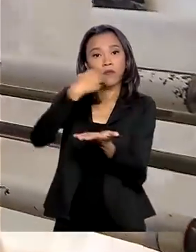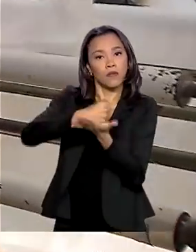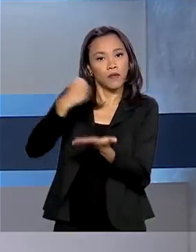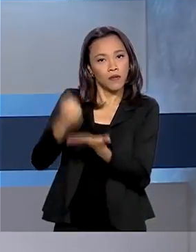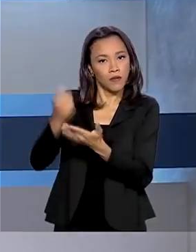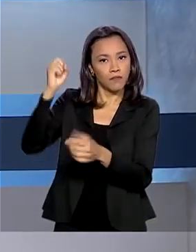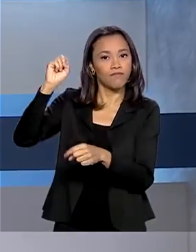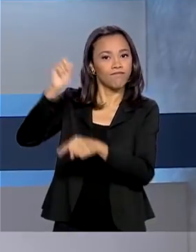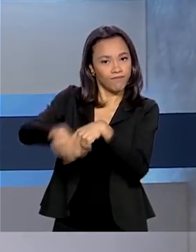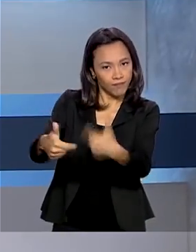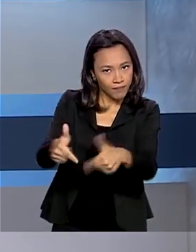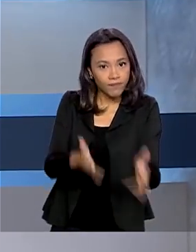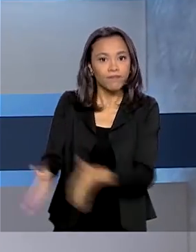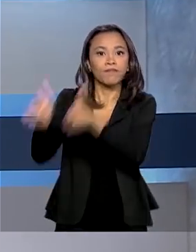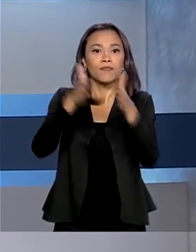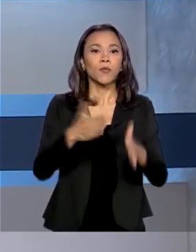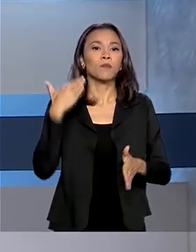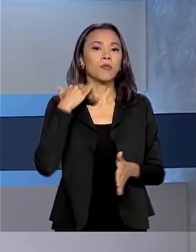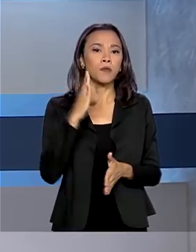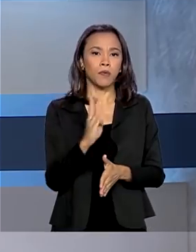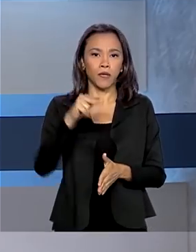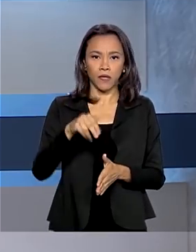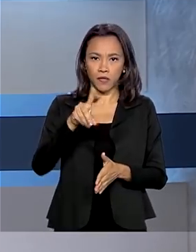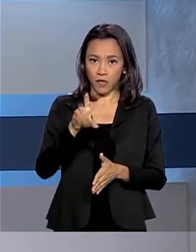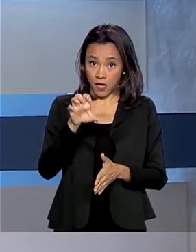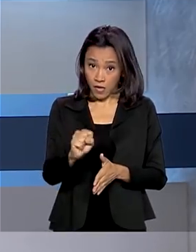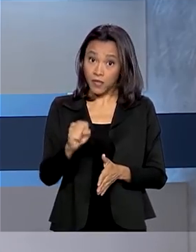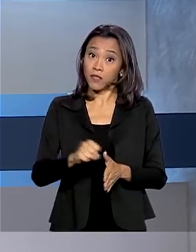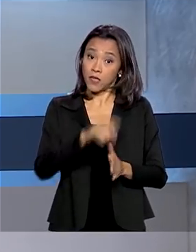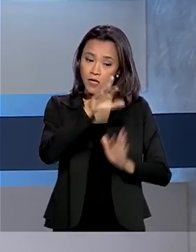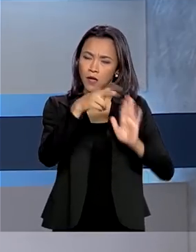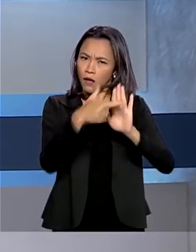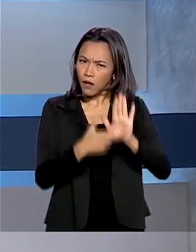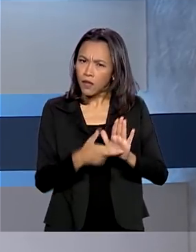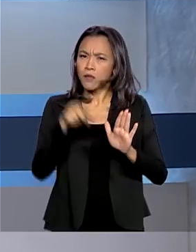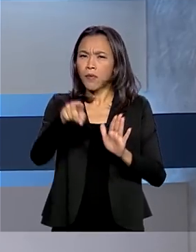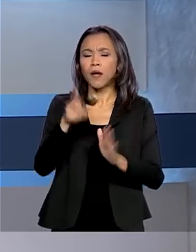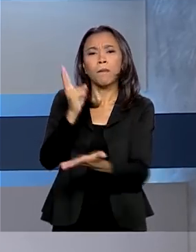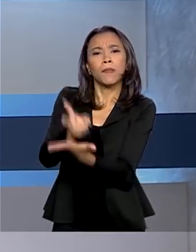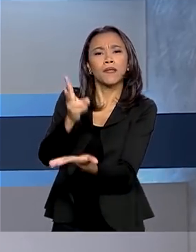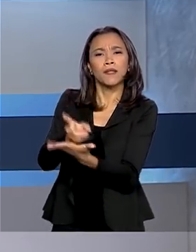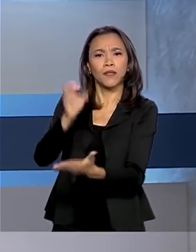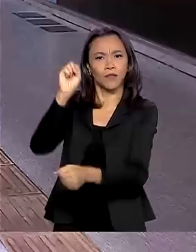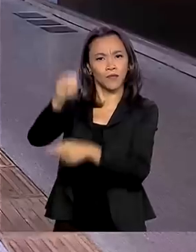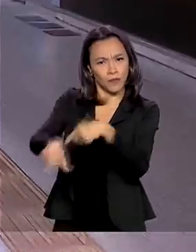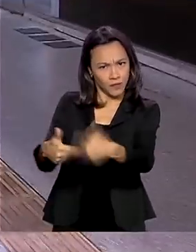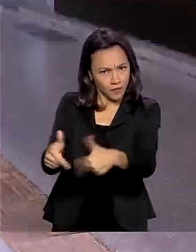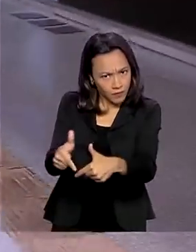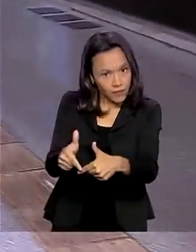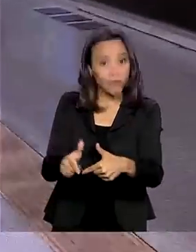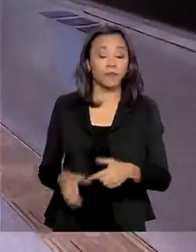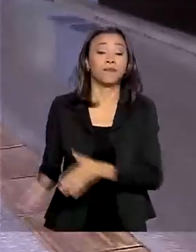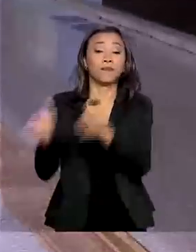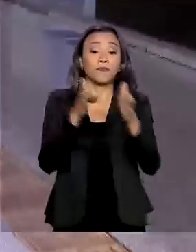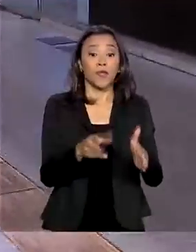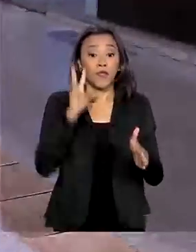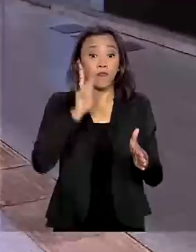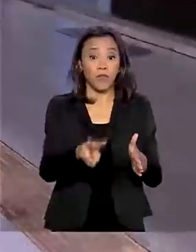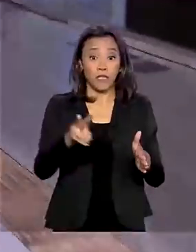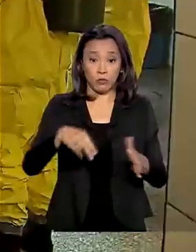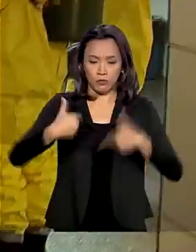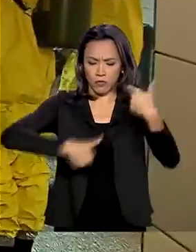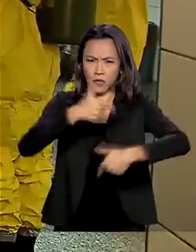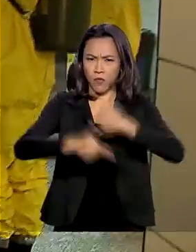trabalho. BNDES anuncia medidas para socorrer empresas e preservar empregos. E veja também, operação do